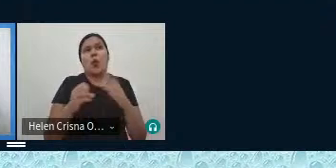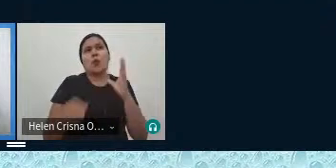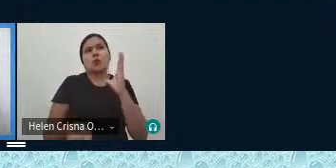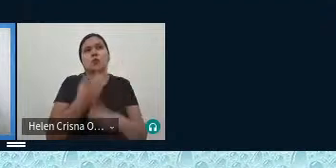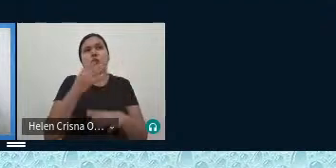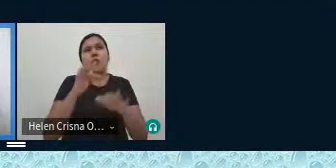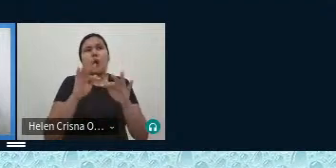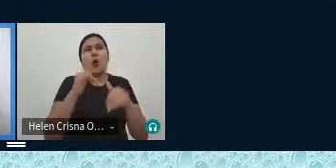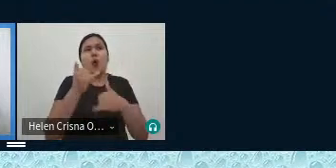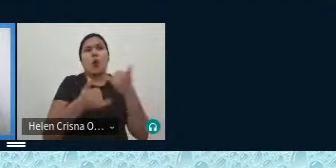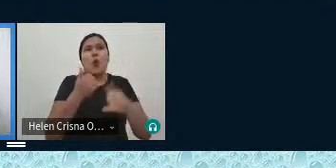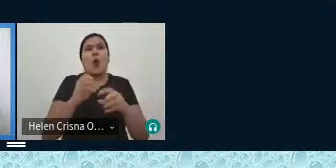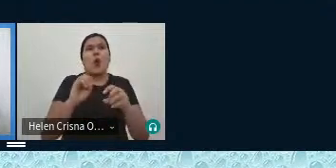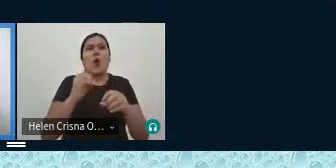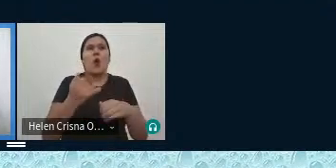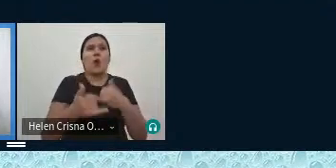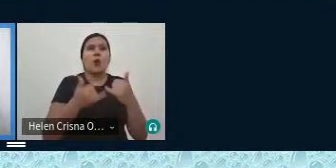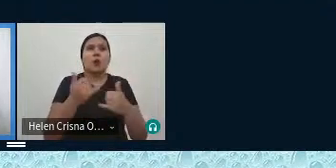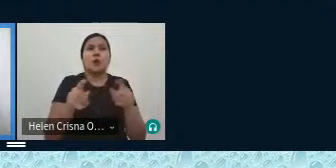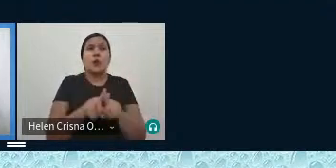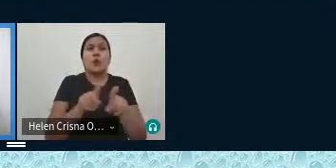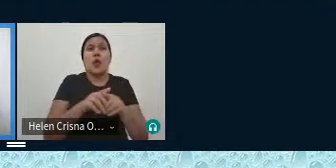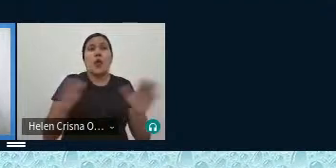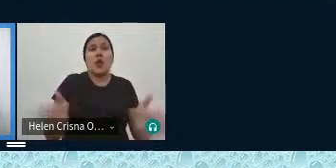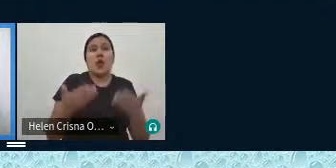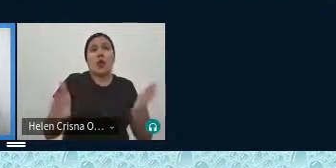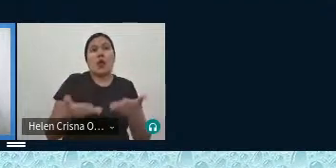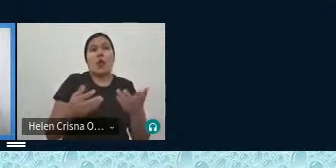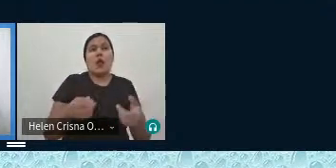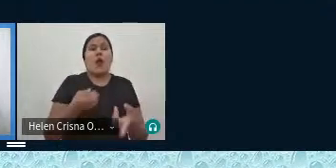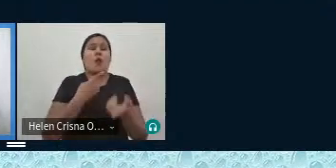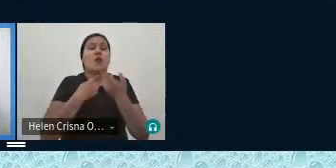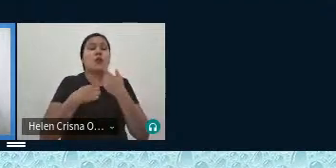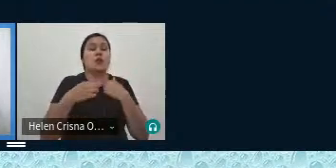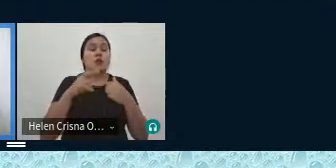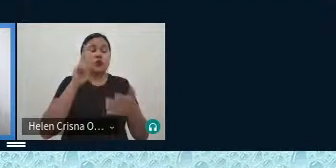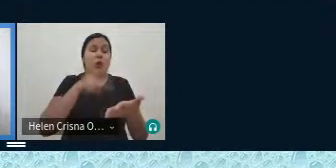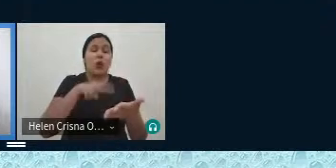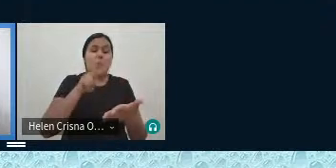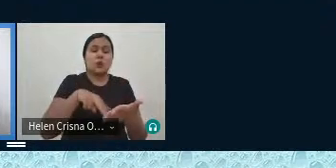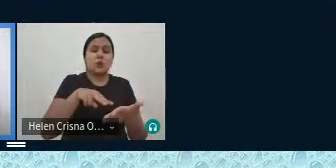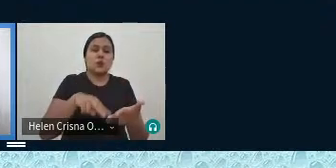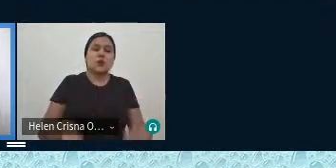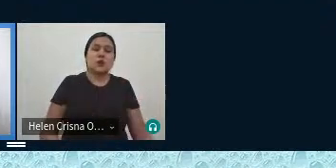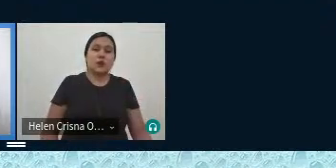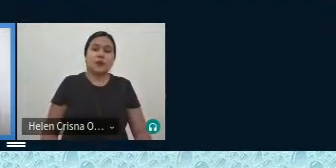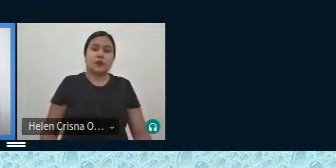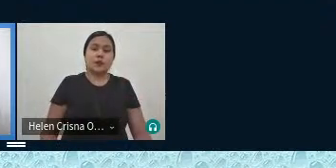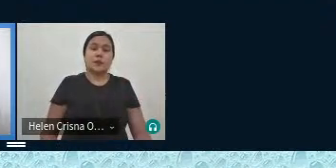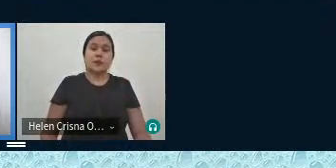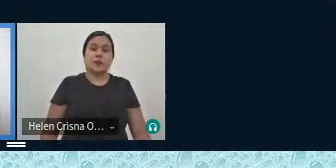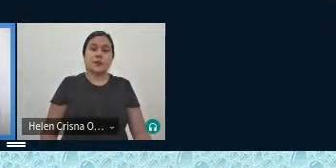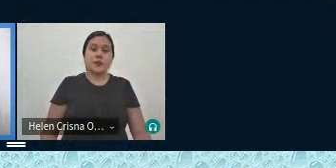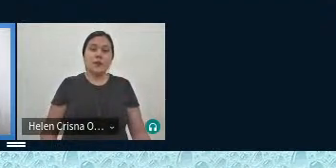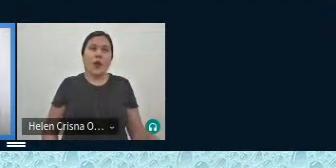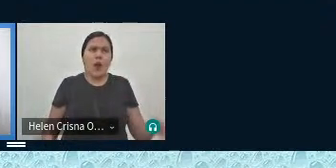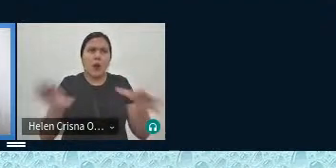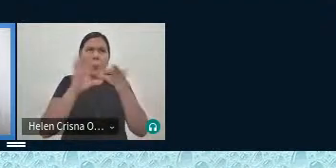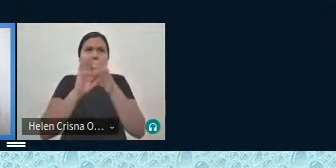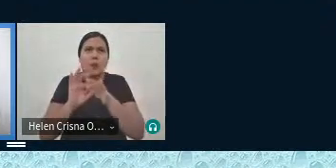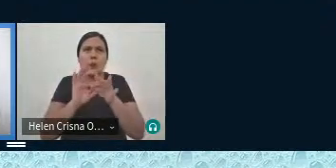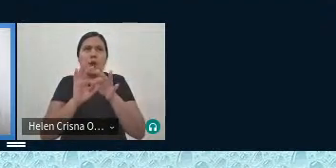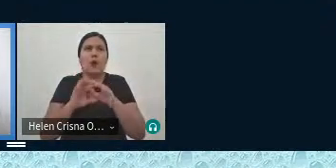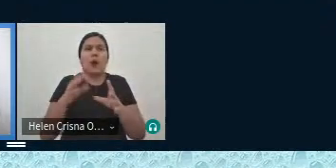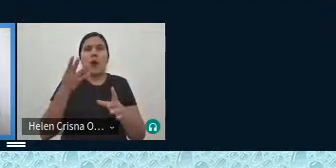e brincadeiras que incentivam que despertam o gosto pela leitura eu me reconecto com a minha